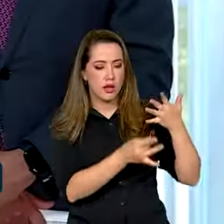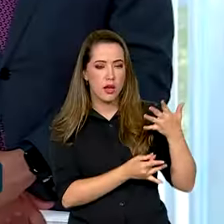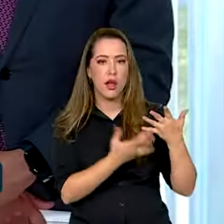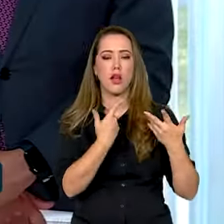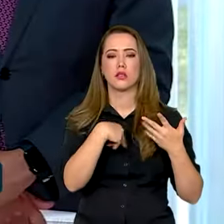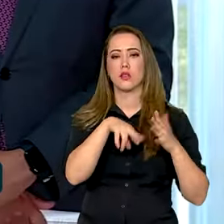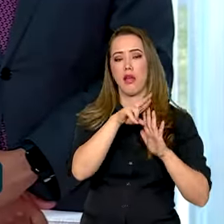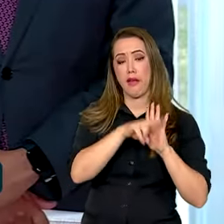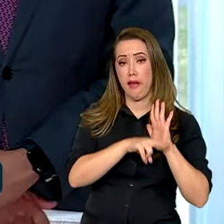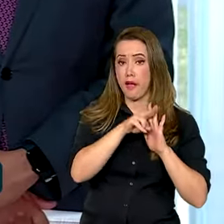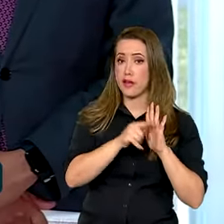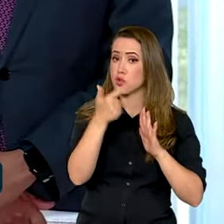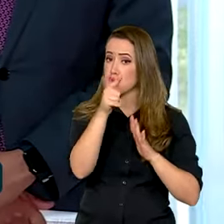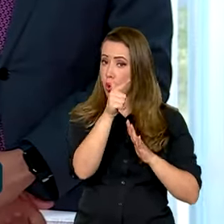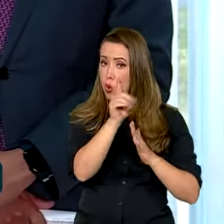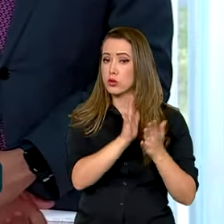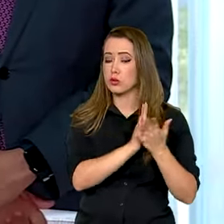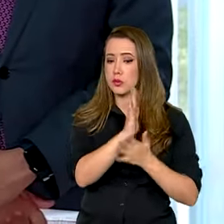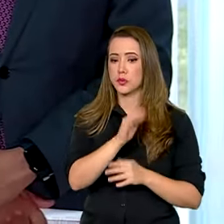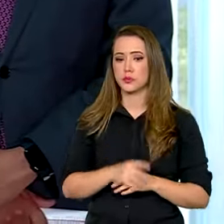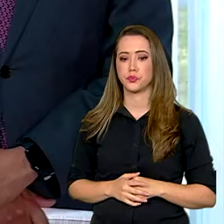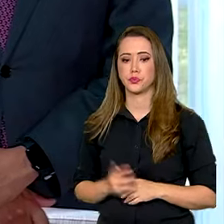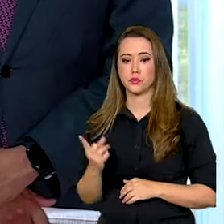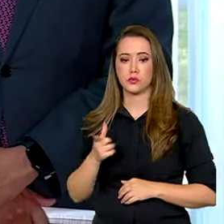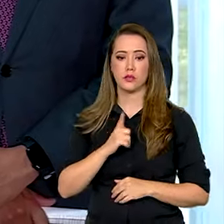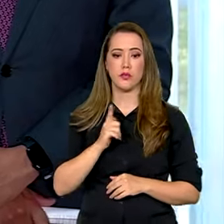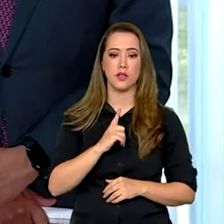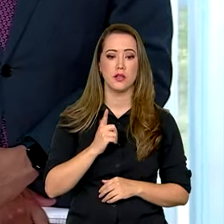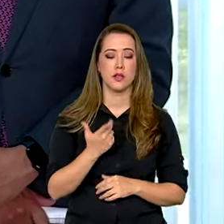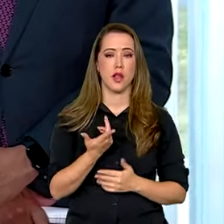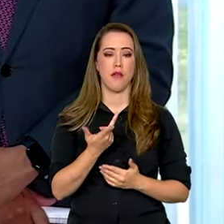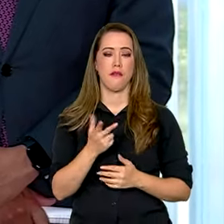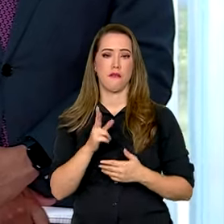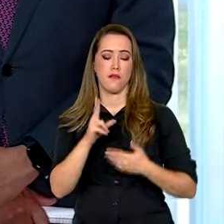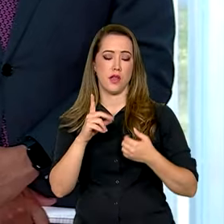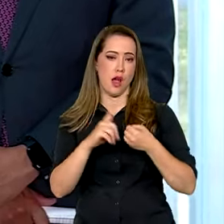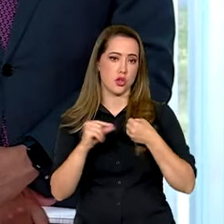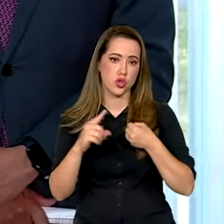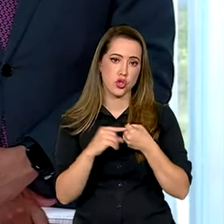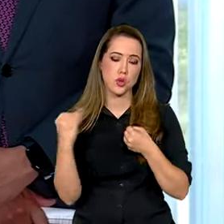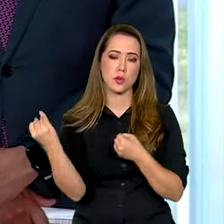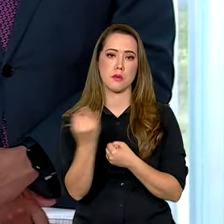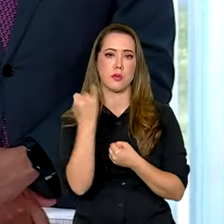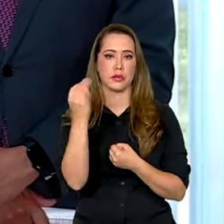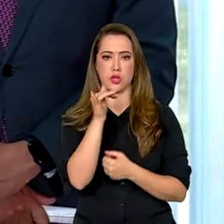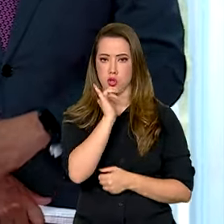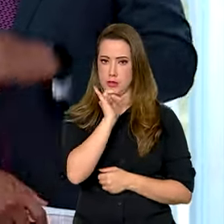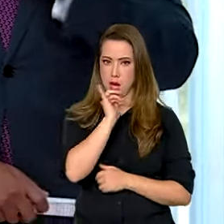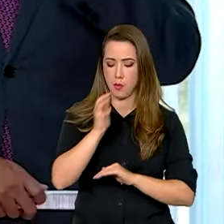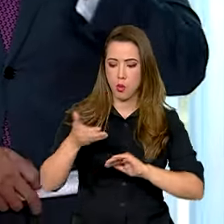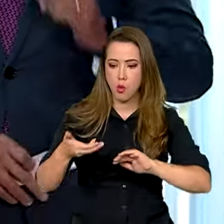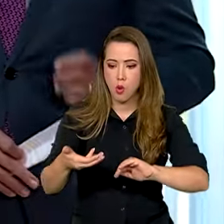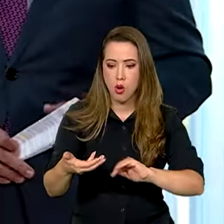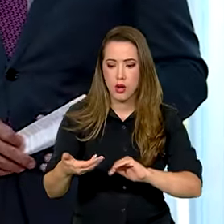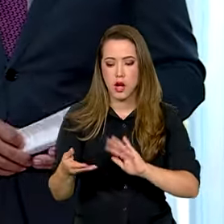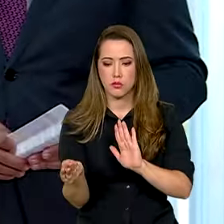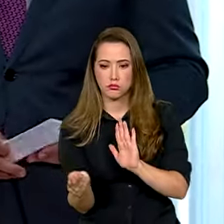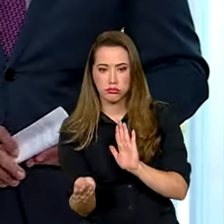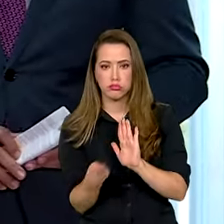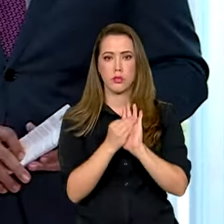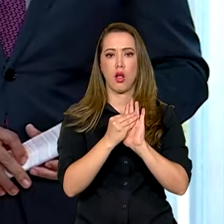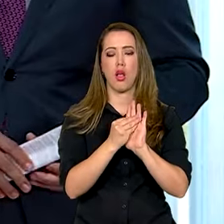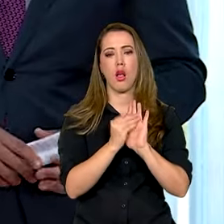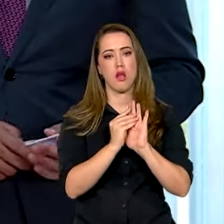Esses artigos são importantes, por exemplo, contribuições do Congresso Nacional que reforçam